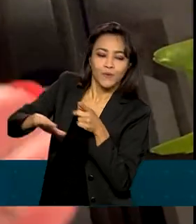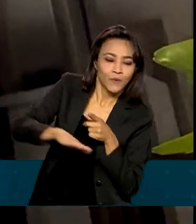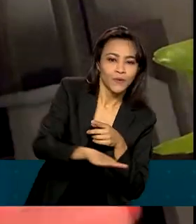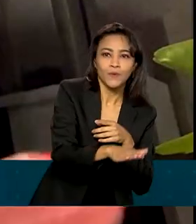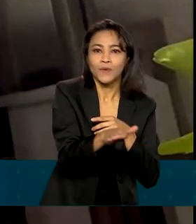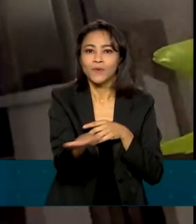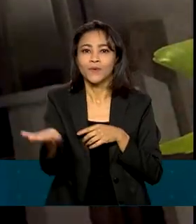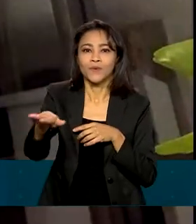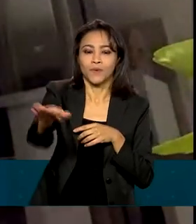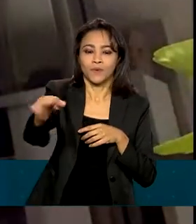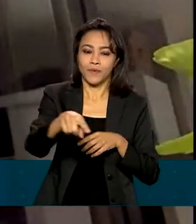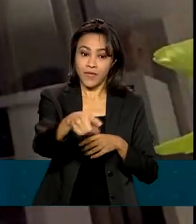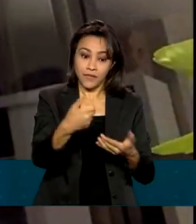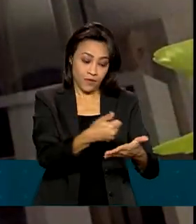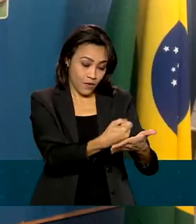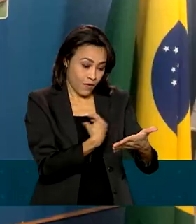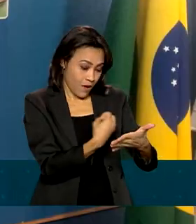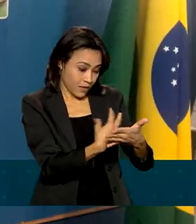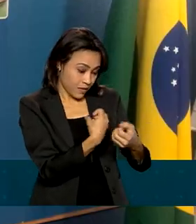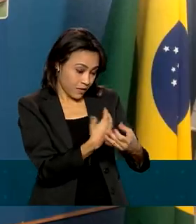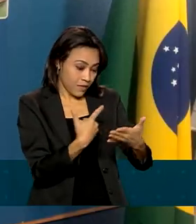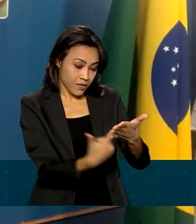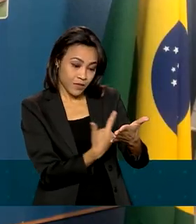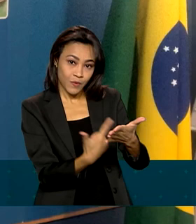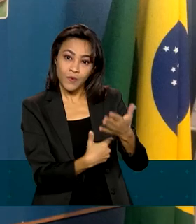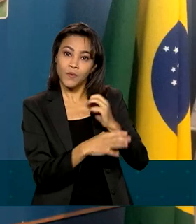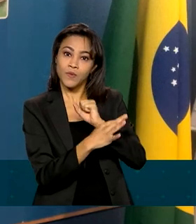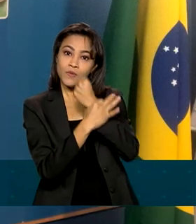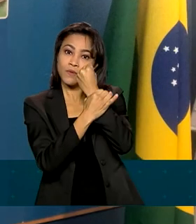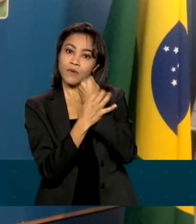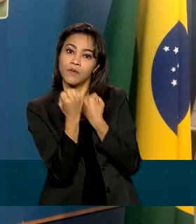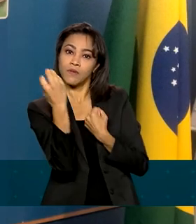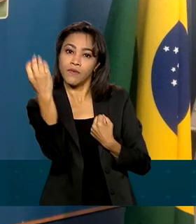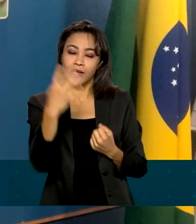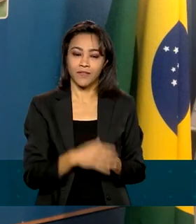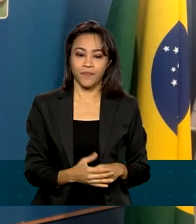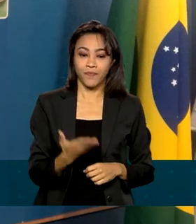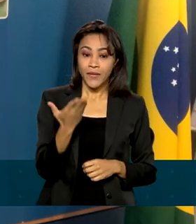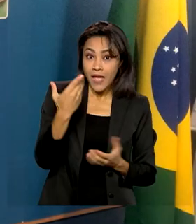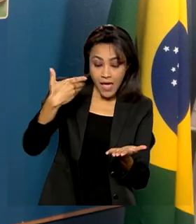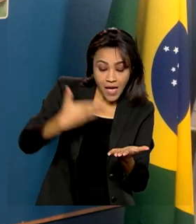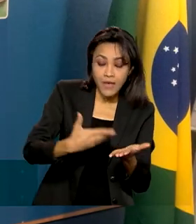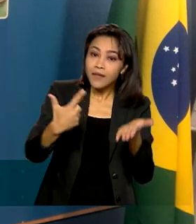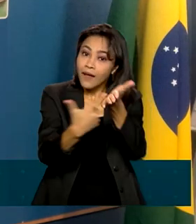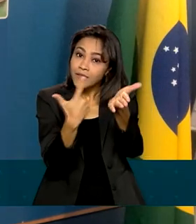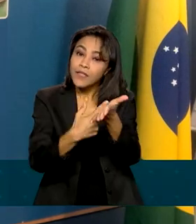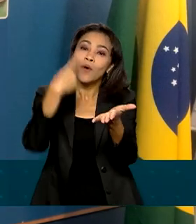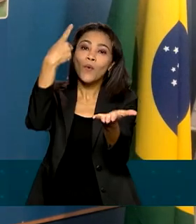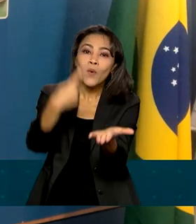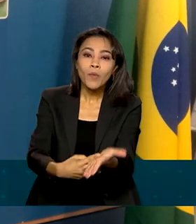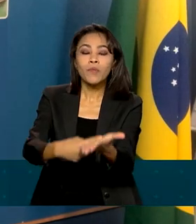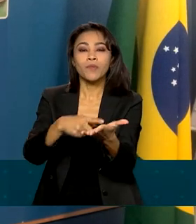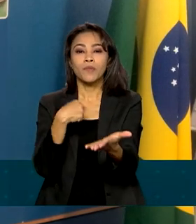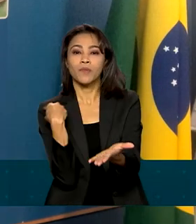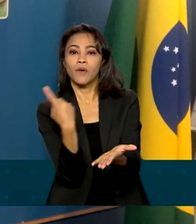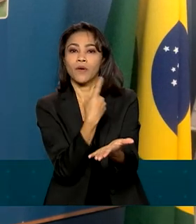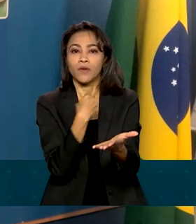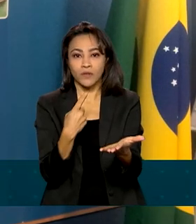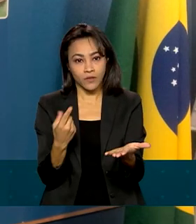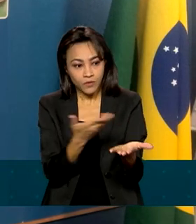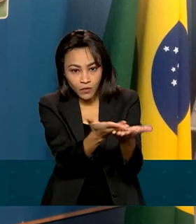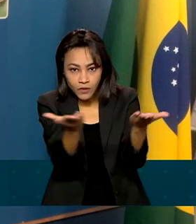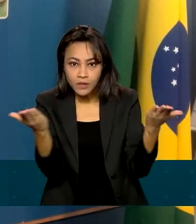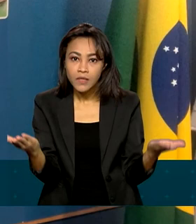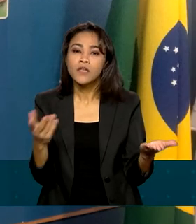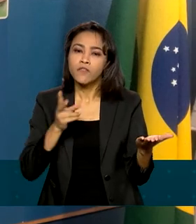precisa para ter uma viagem com mais segurança. Essa iniciativa reforça o nosso compromisso com o consumidor turista e seguiremos